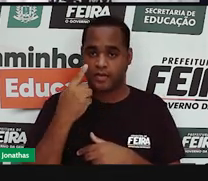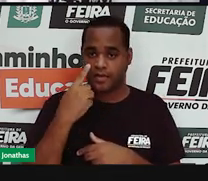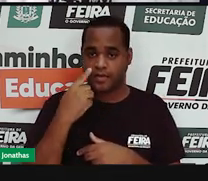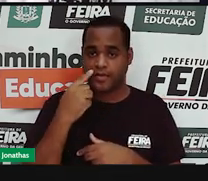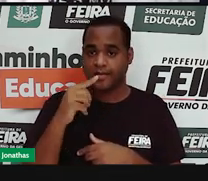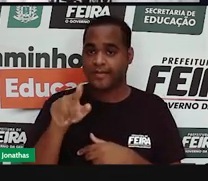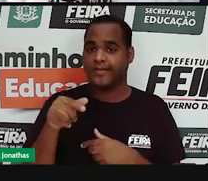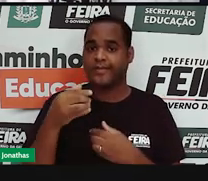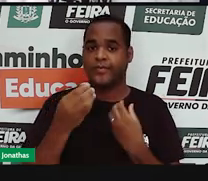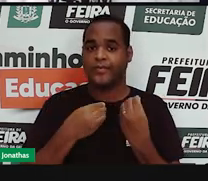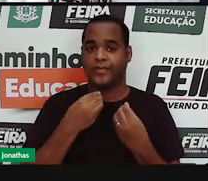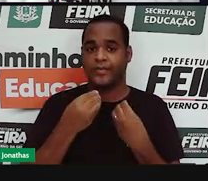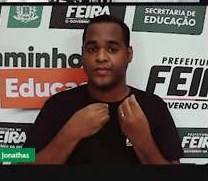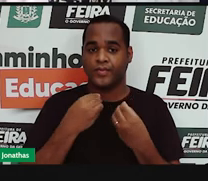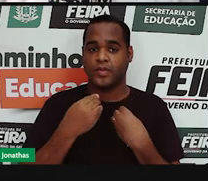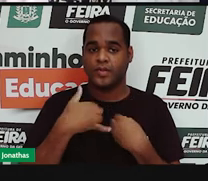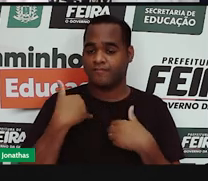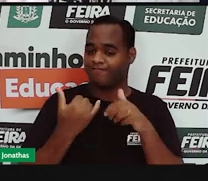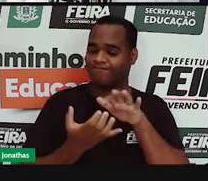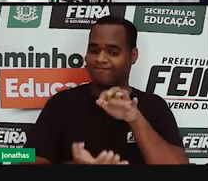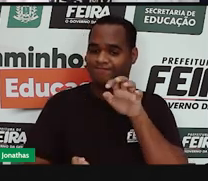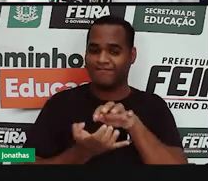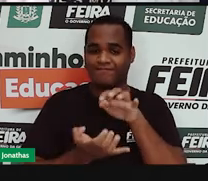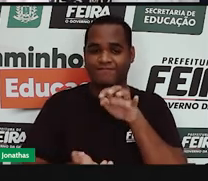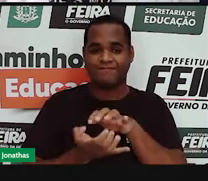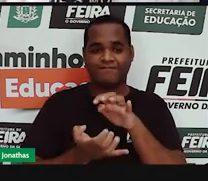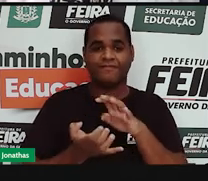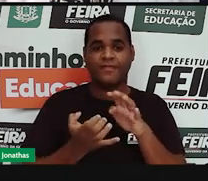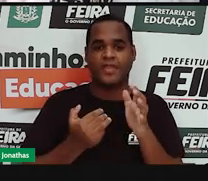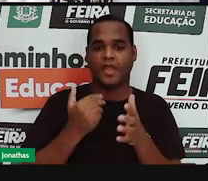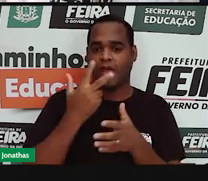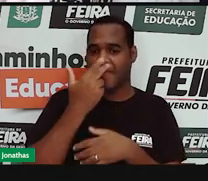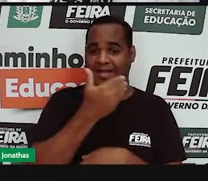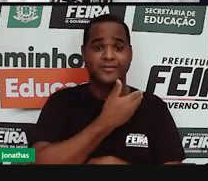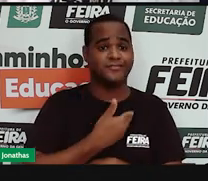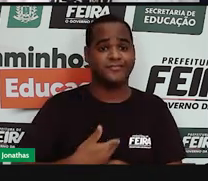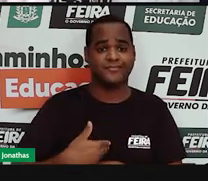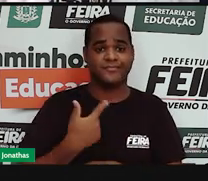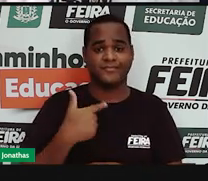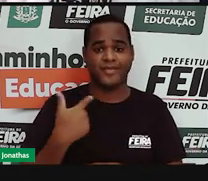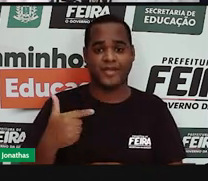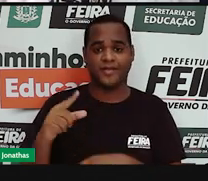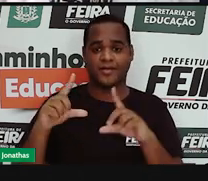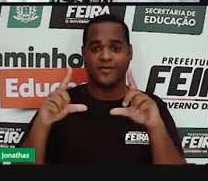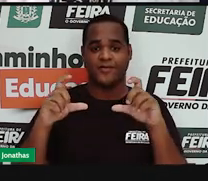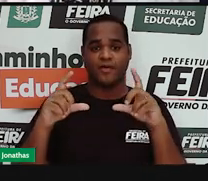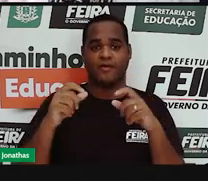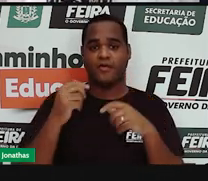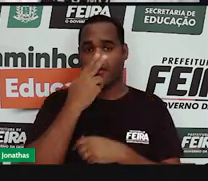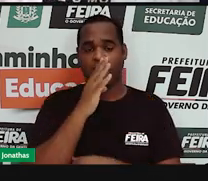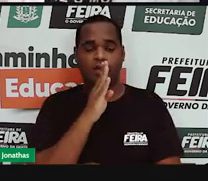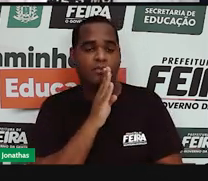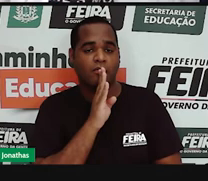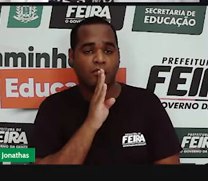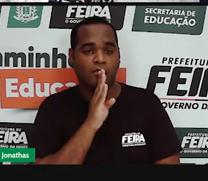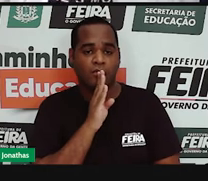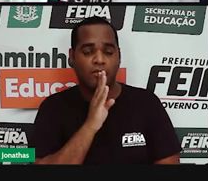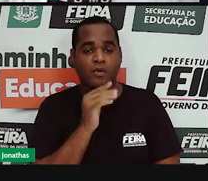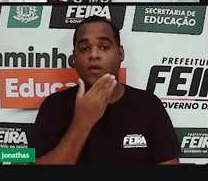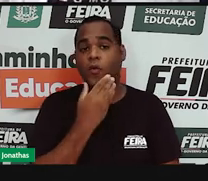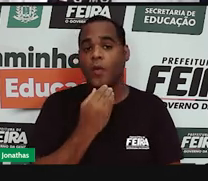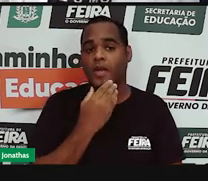estar muito idoso e não conseguir mais governar. Essa charge dizia, silêncio, o imperador